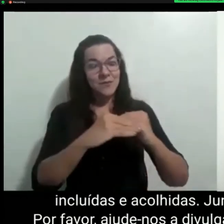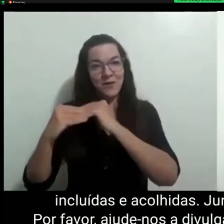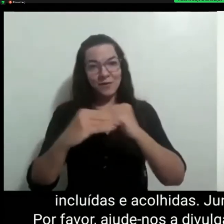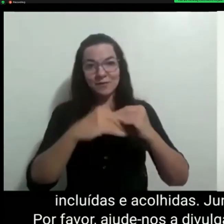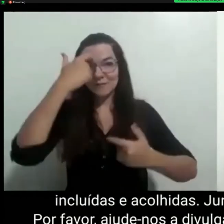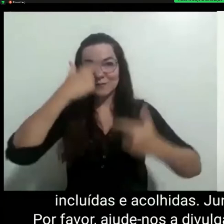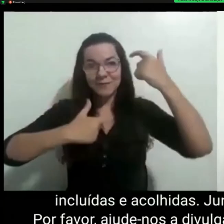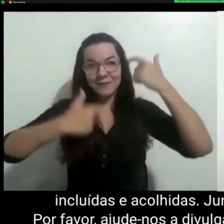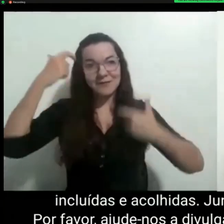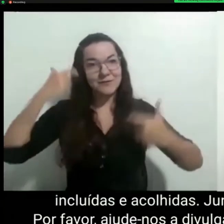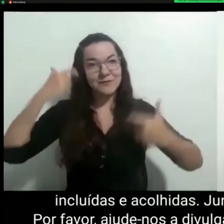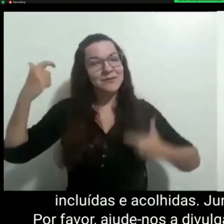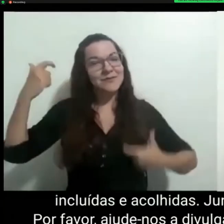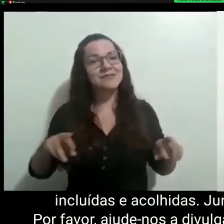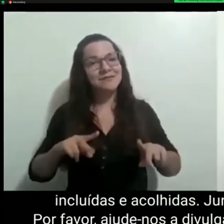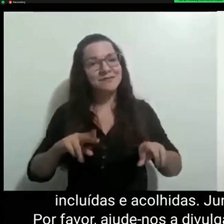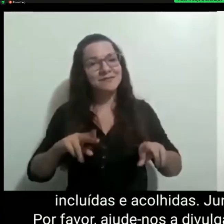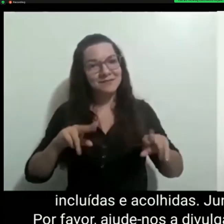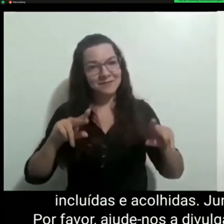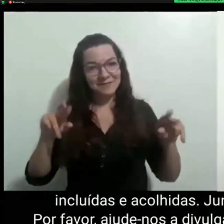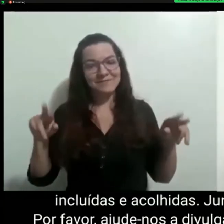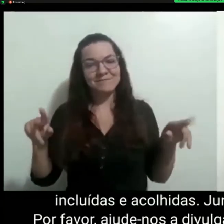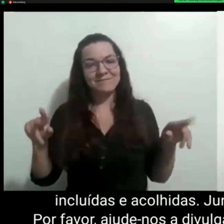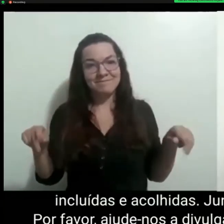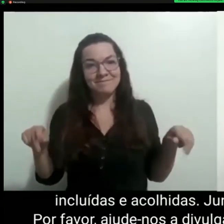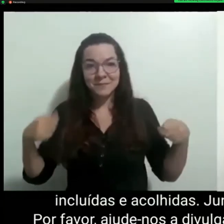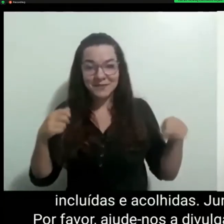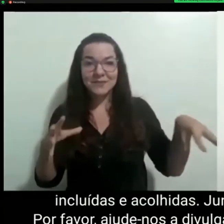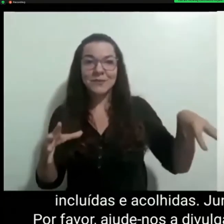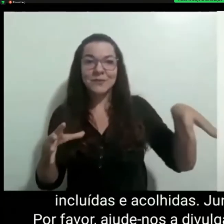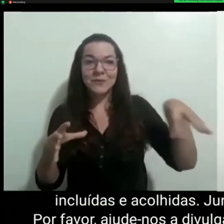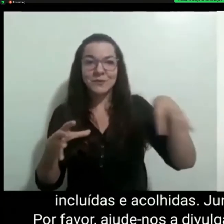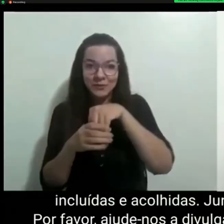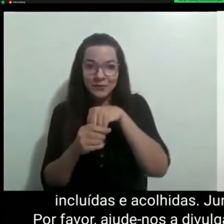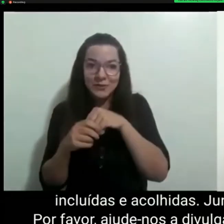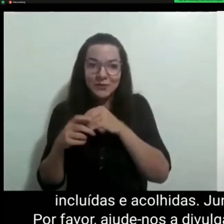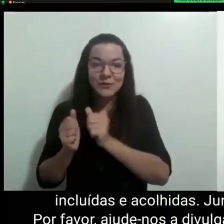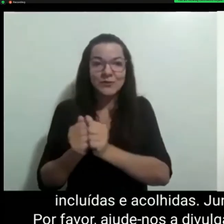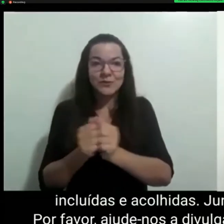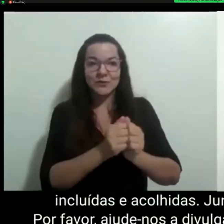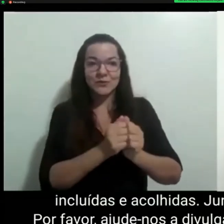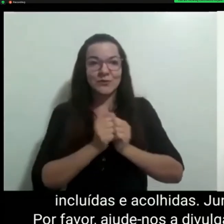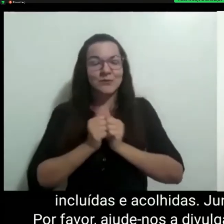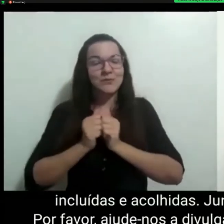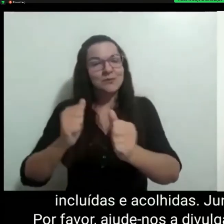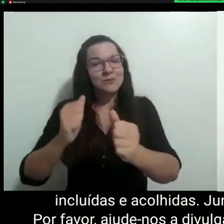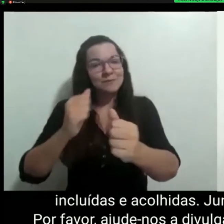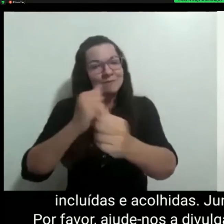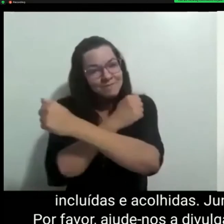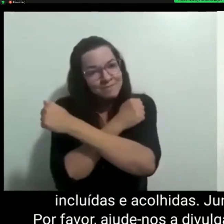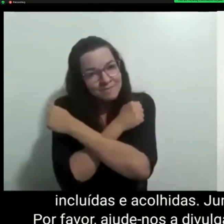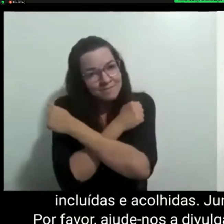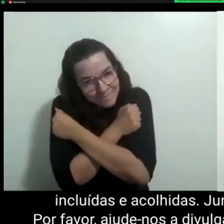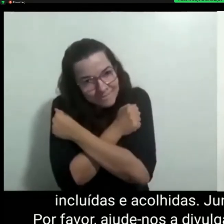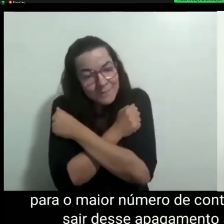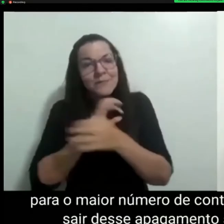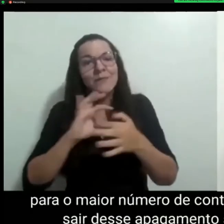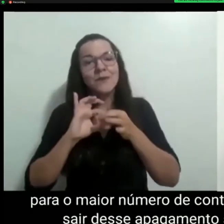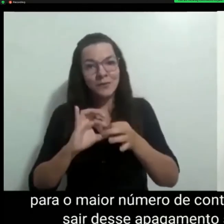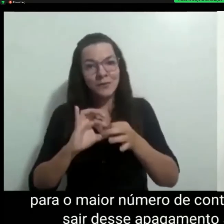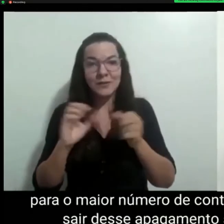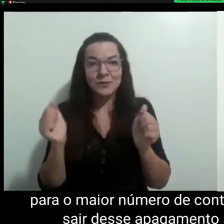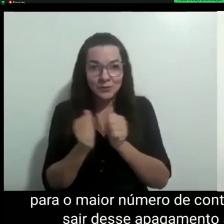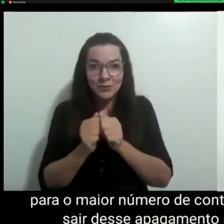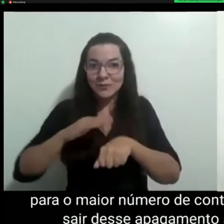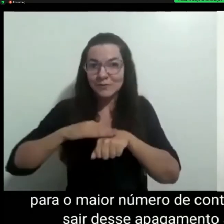Eu vou passar de novo depois para vocês, no final. Mas na sua página a gente já passou